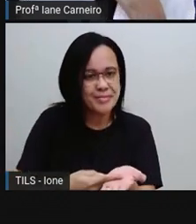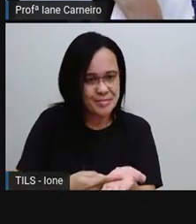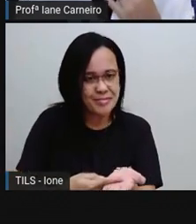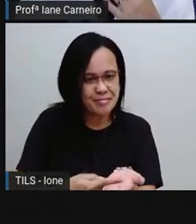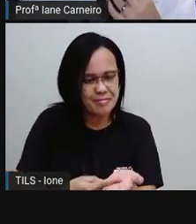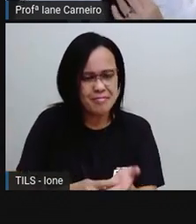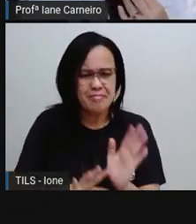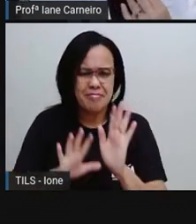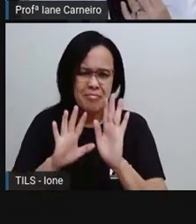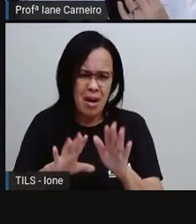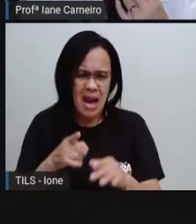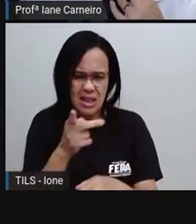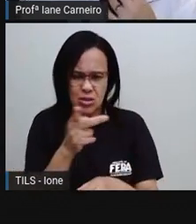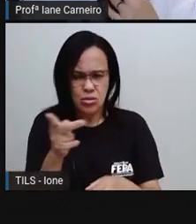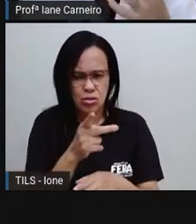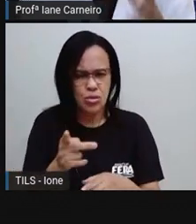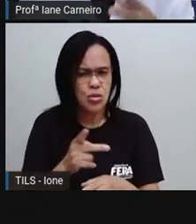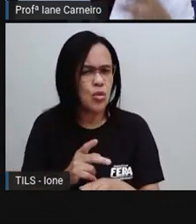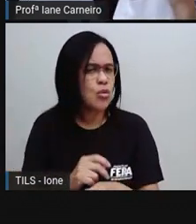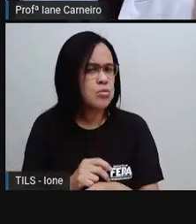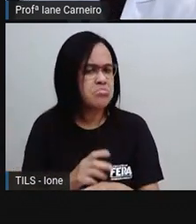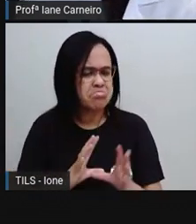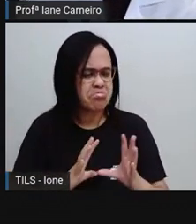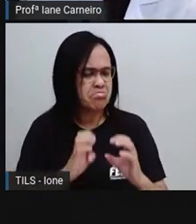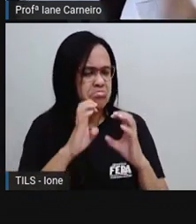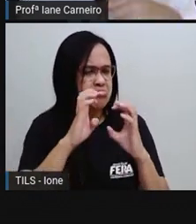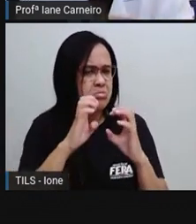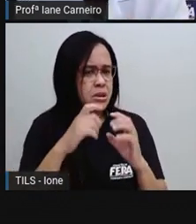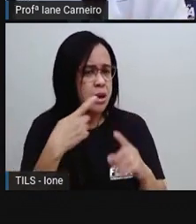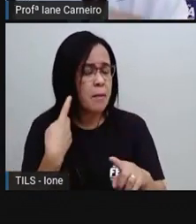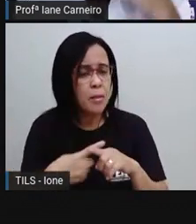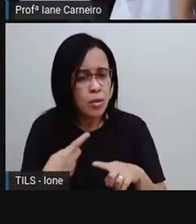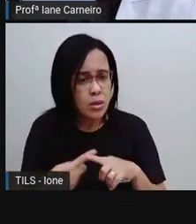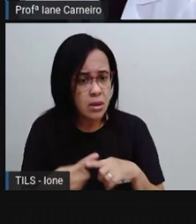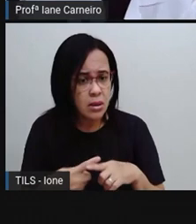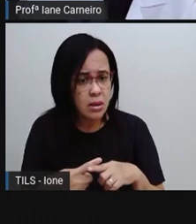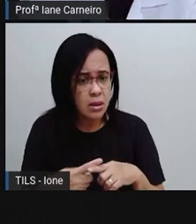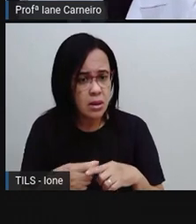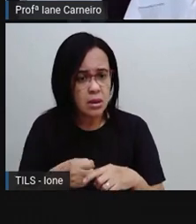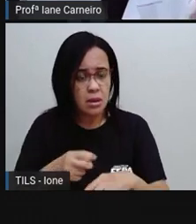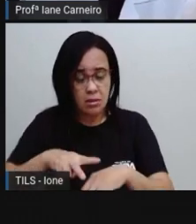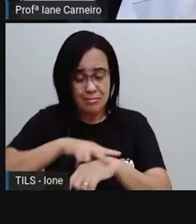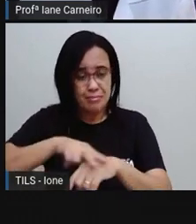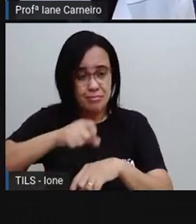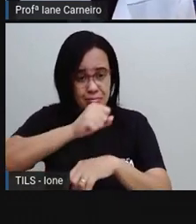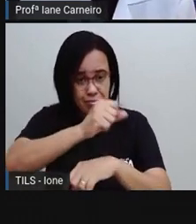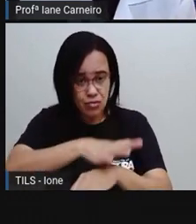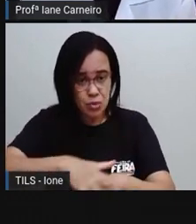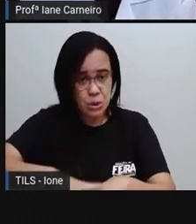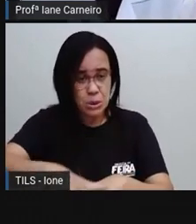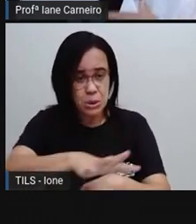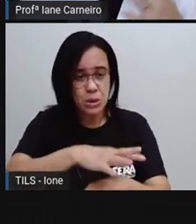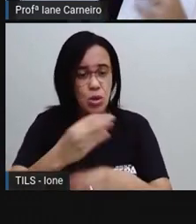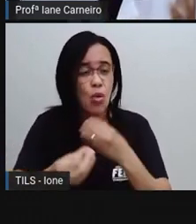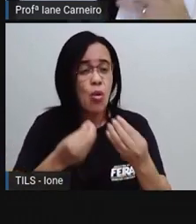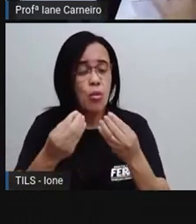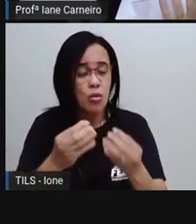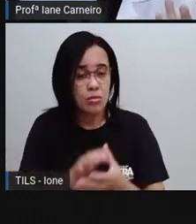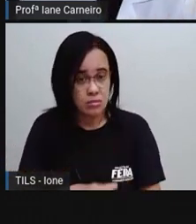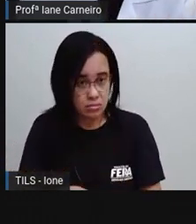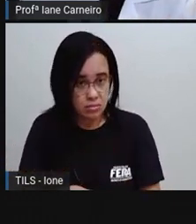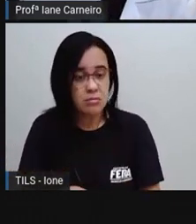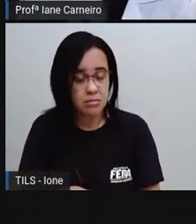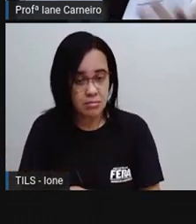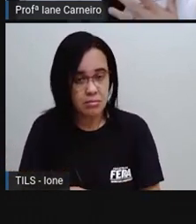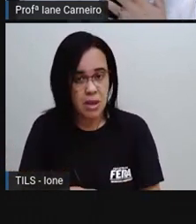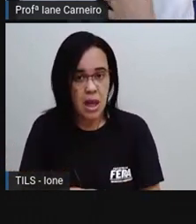apertado, né? Ou a Rosa queria fazer alguma coisa que o cravo não queria e eles brigaram, né? Independente